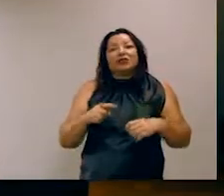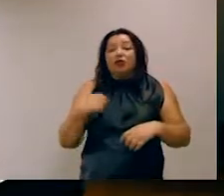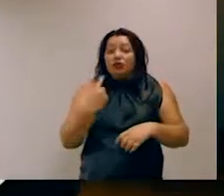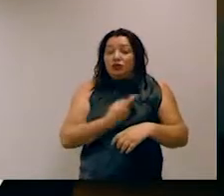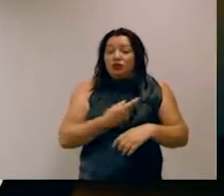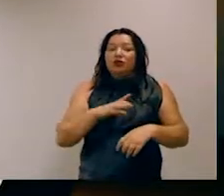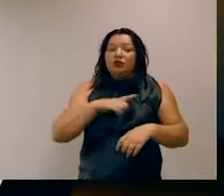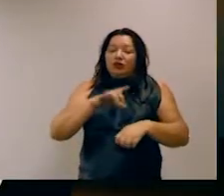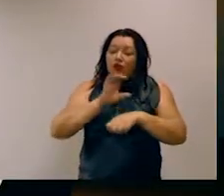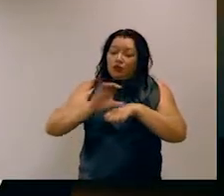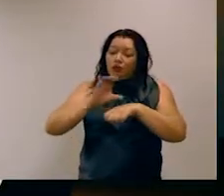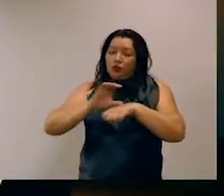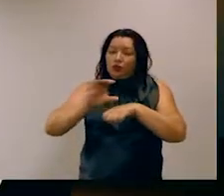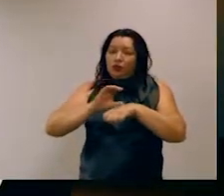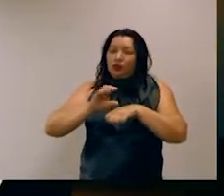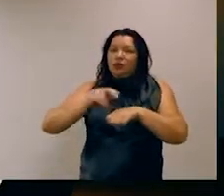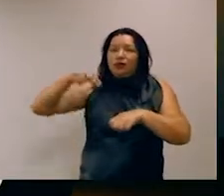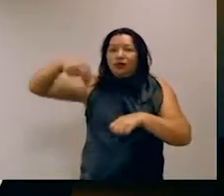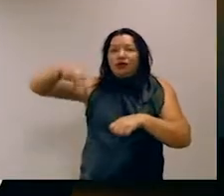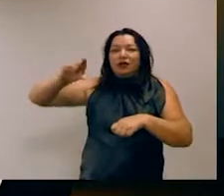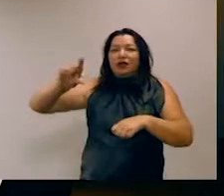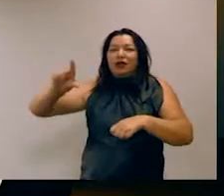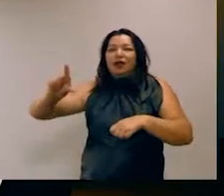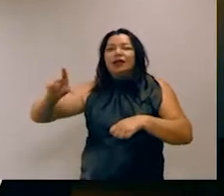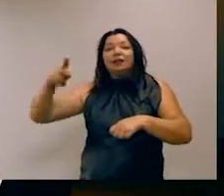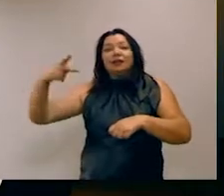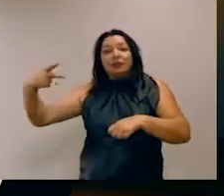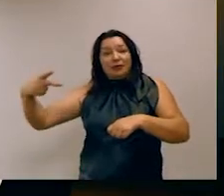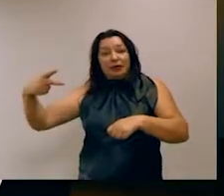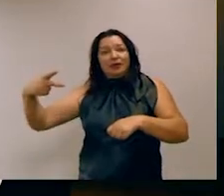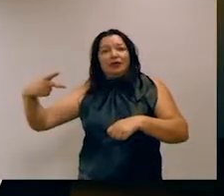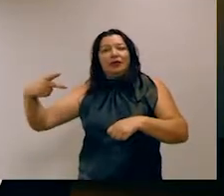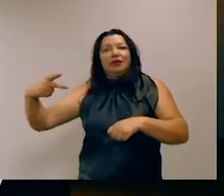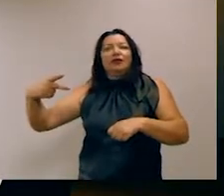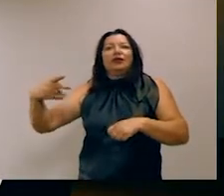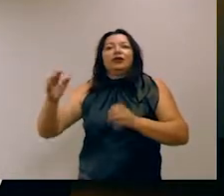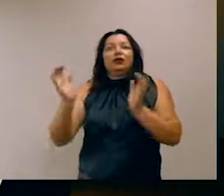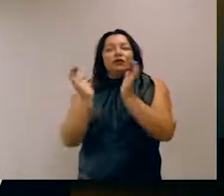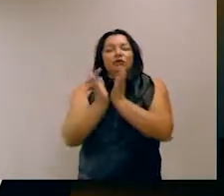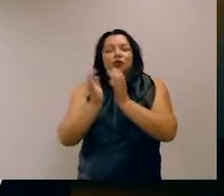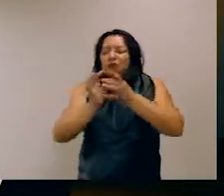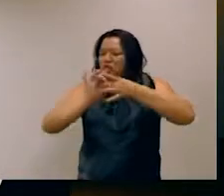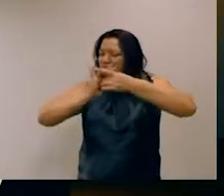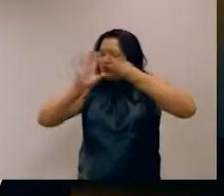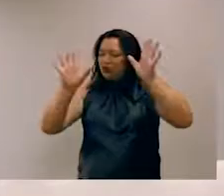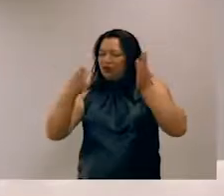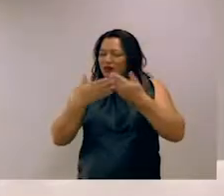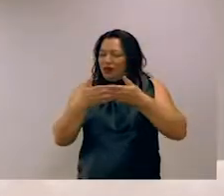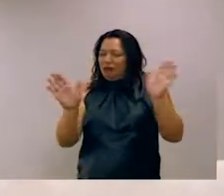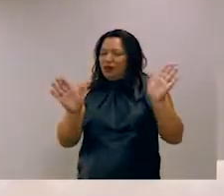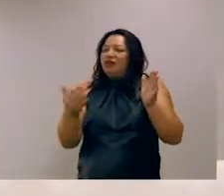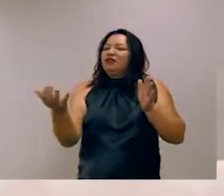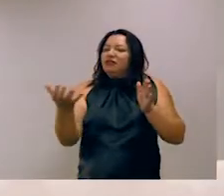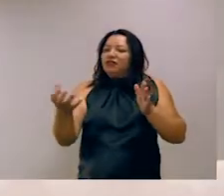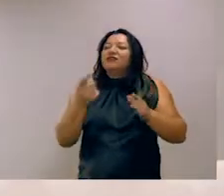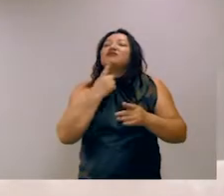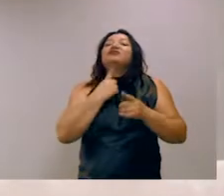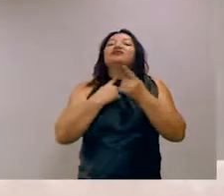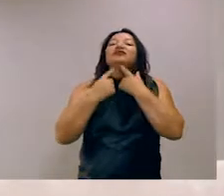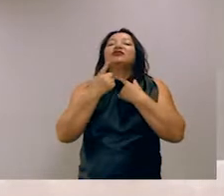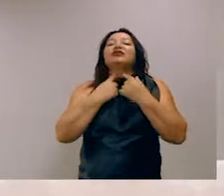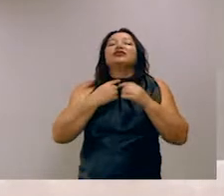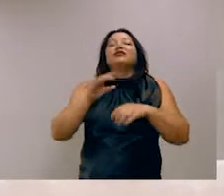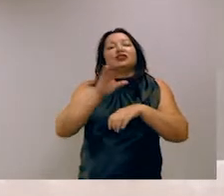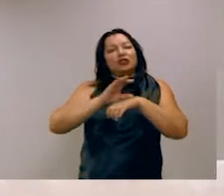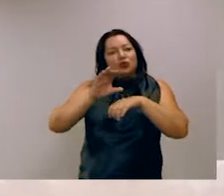cursos gratuitos de NLP aqui no TCU por meio de um grupo de estudo que é aberto a todos os servidores mais pessoas em geral. Já fizemos